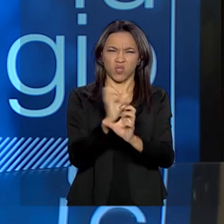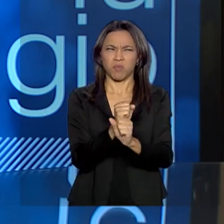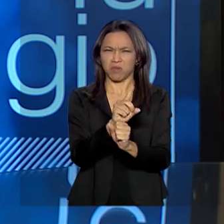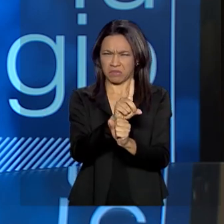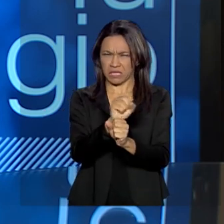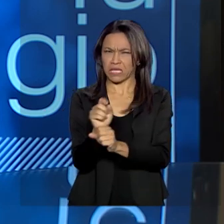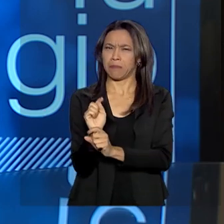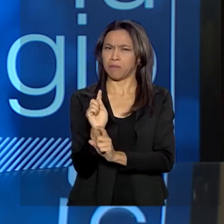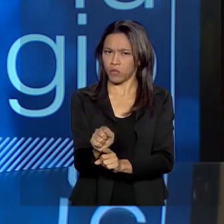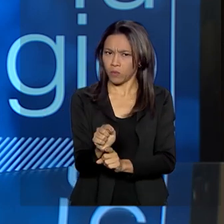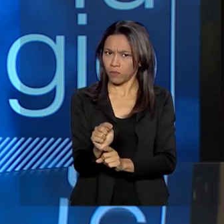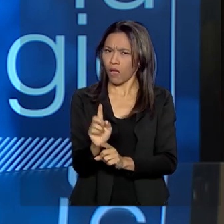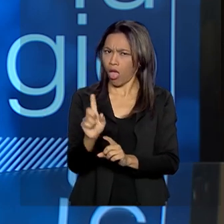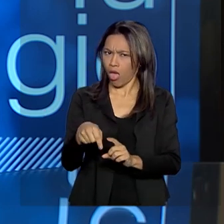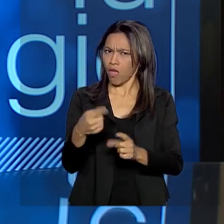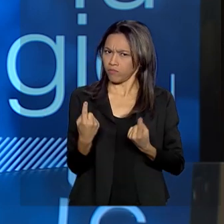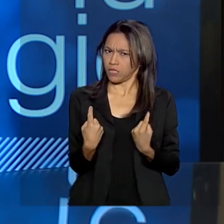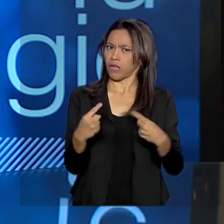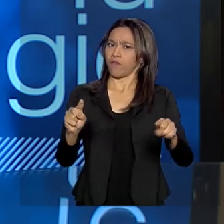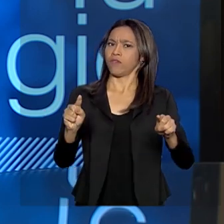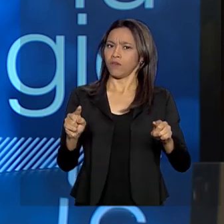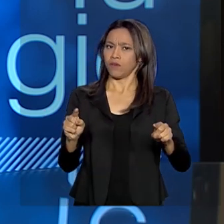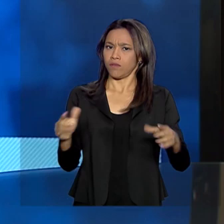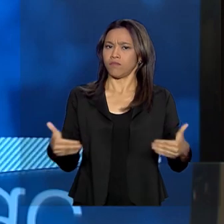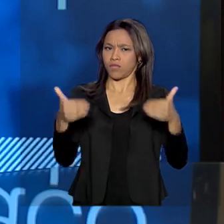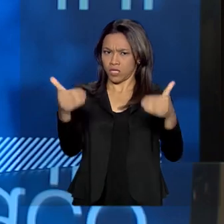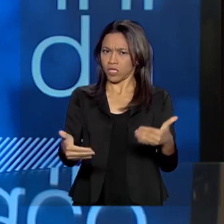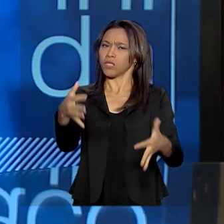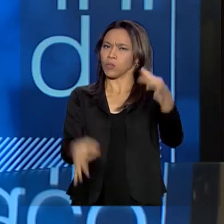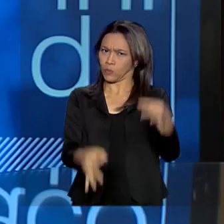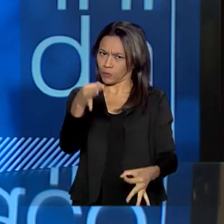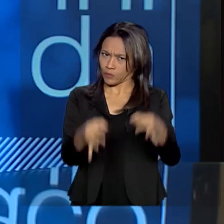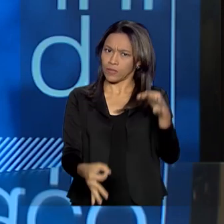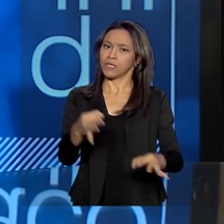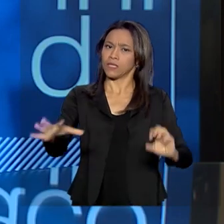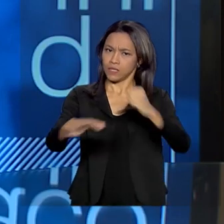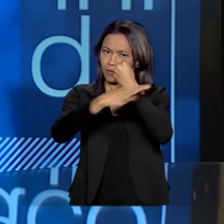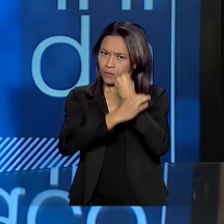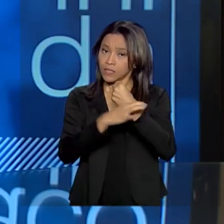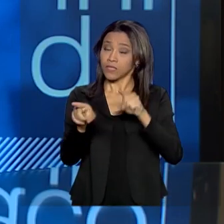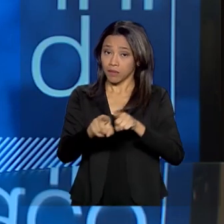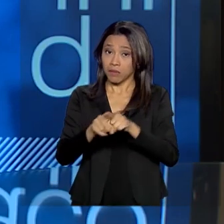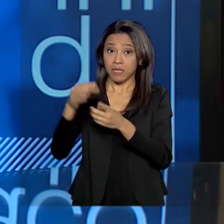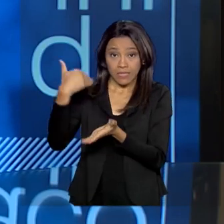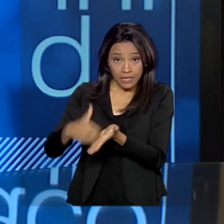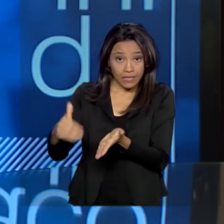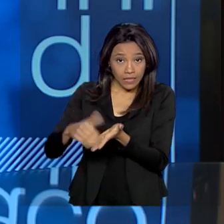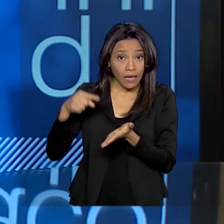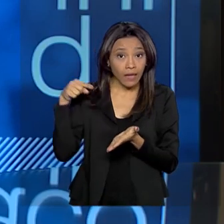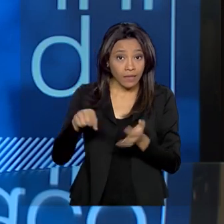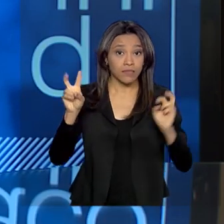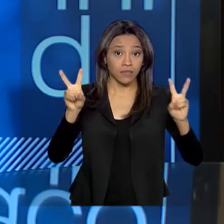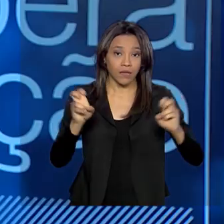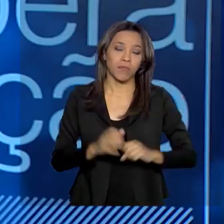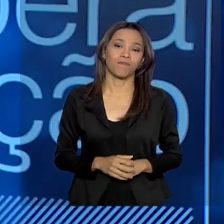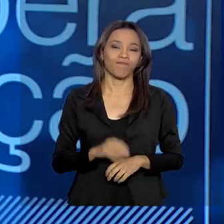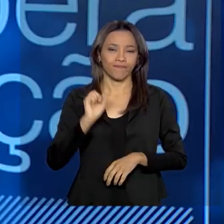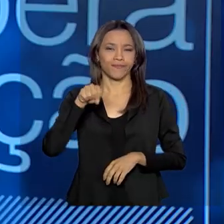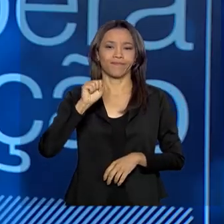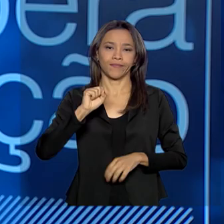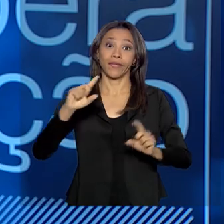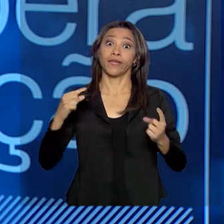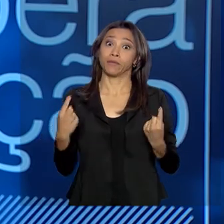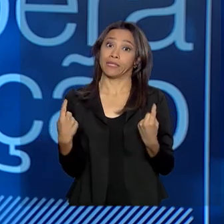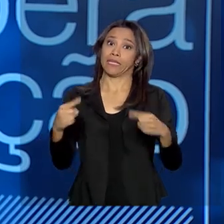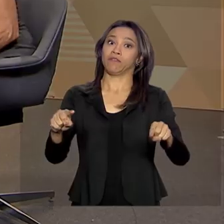É um desafio para o Ministério da Justiça e Segurança Pública e para a Secretaria este tema? É um desafio imenso.